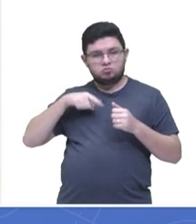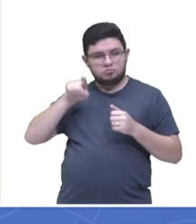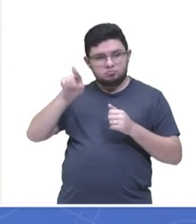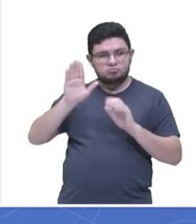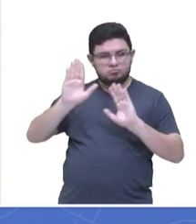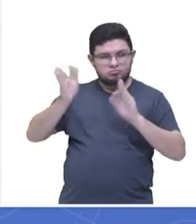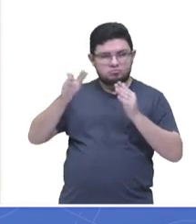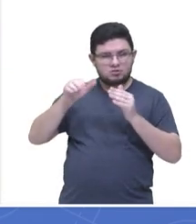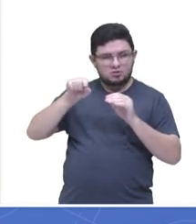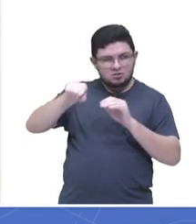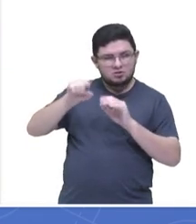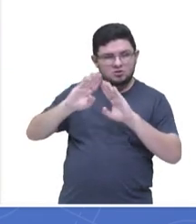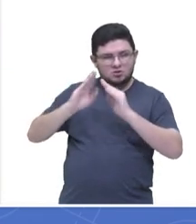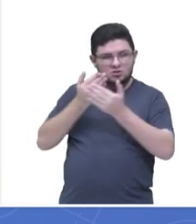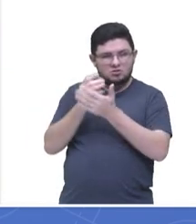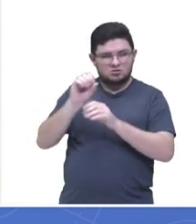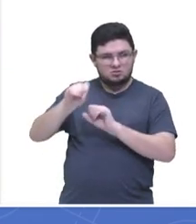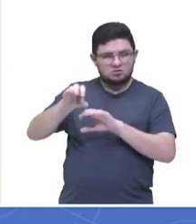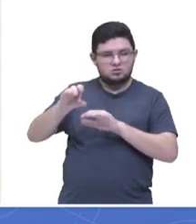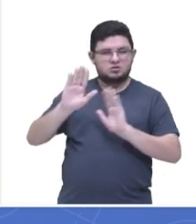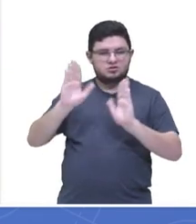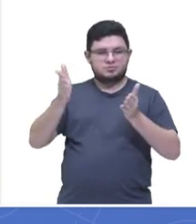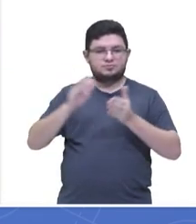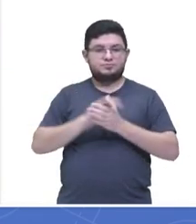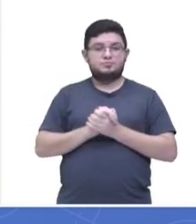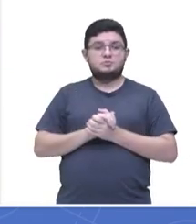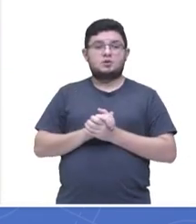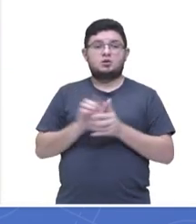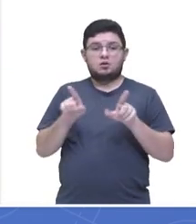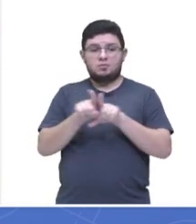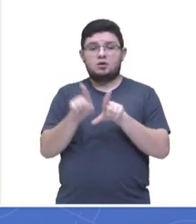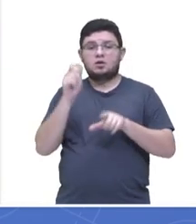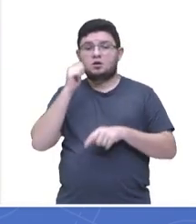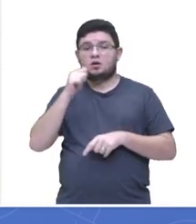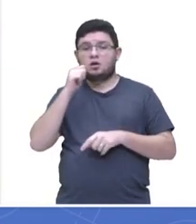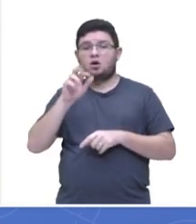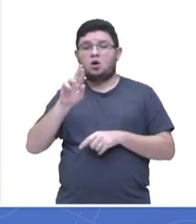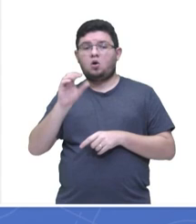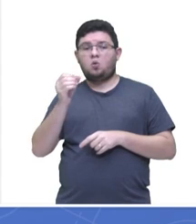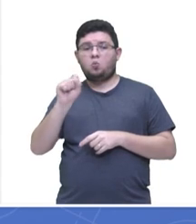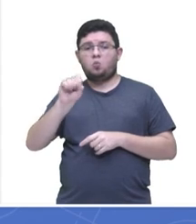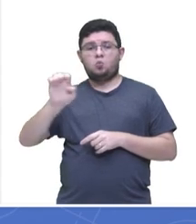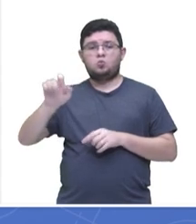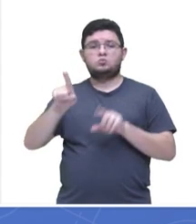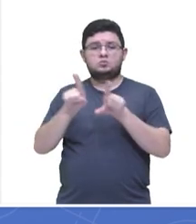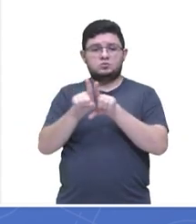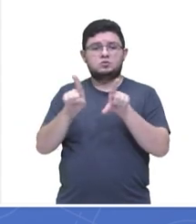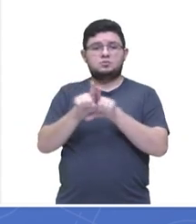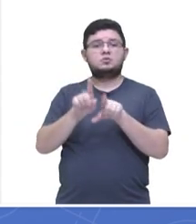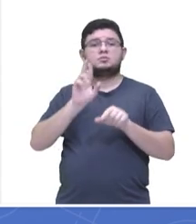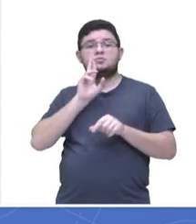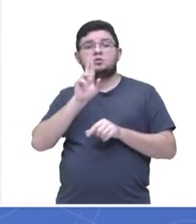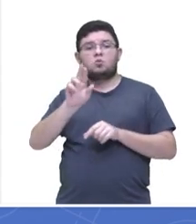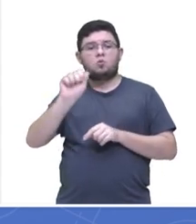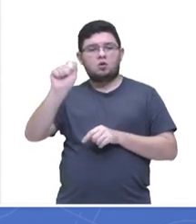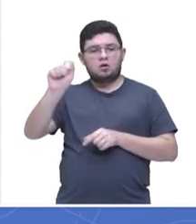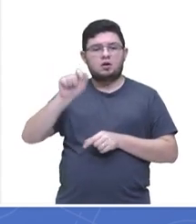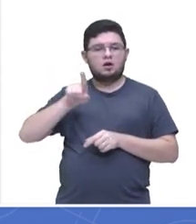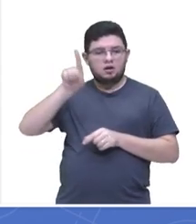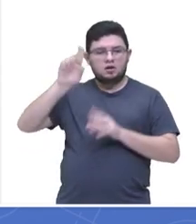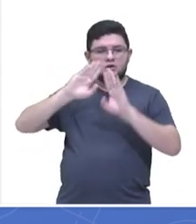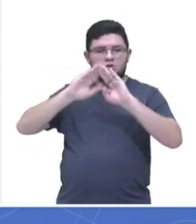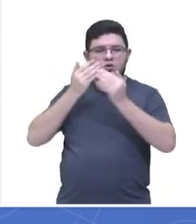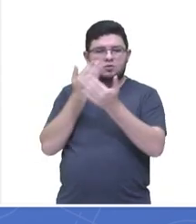A Rose diz que a letra A também é da escola Professor Romerito da Silva, lá de Juruá,